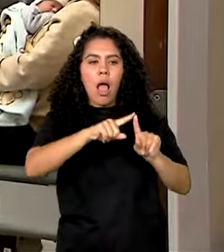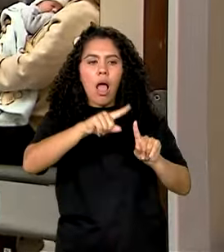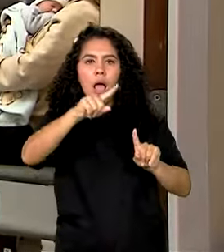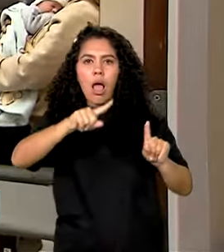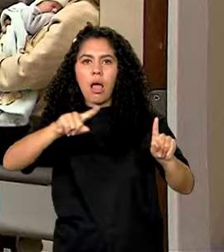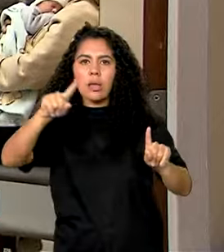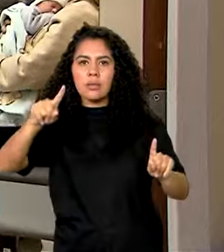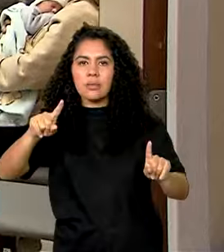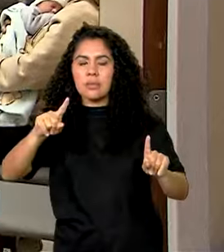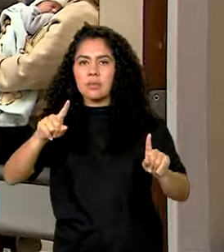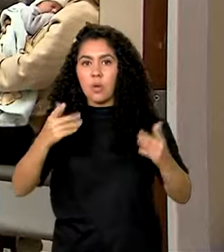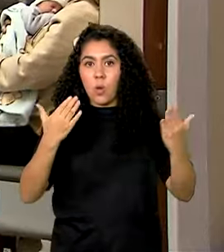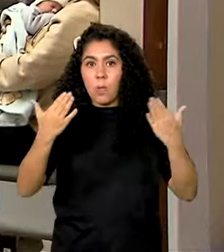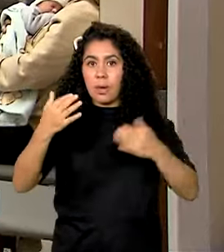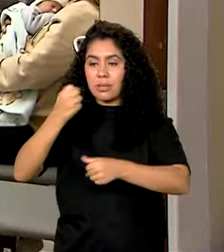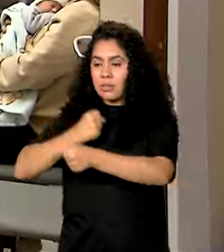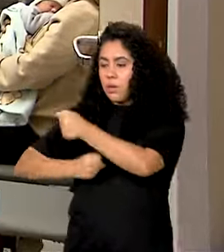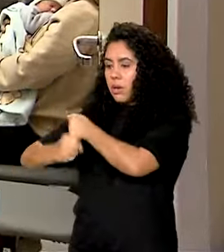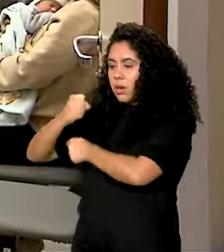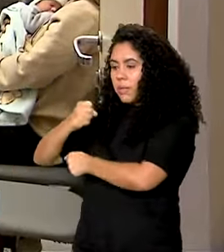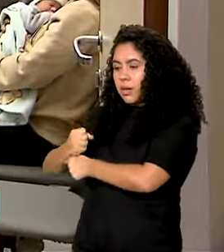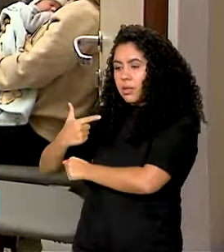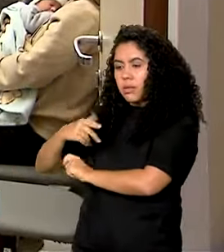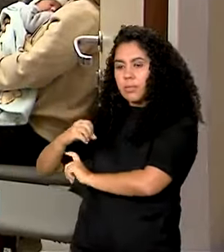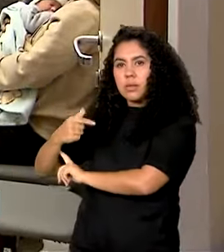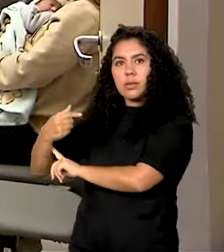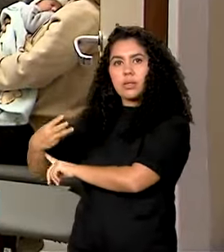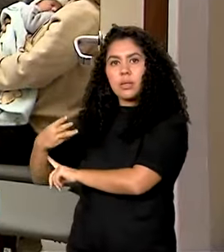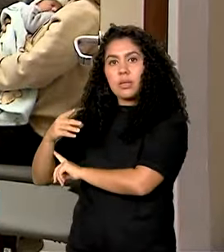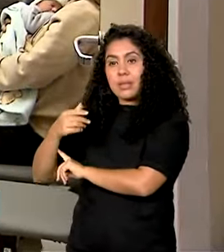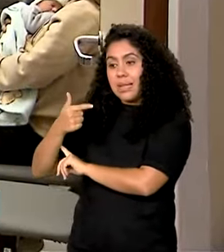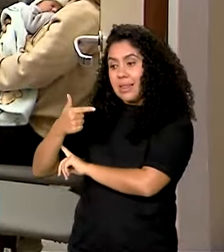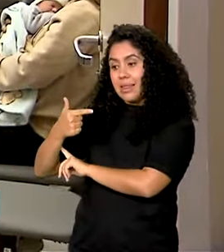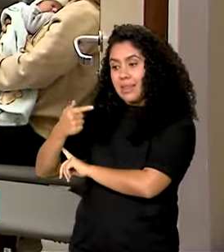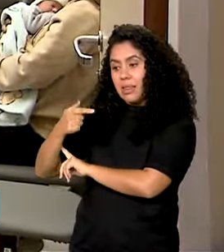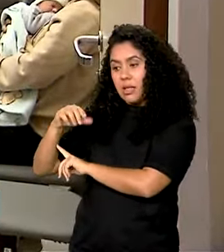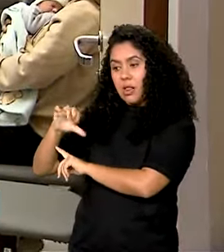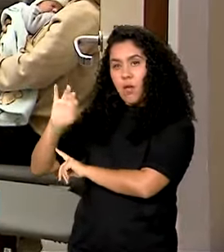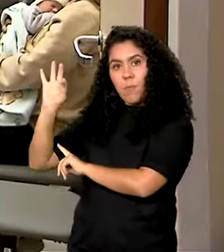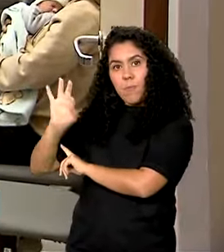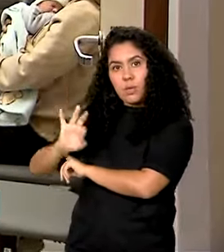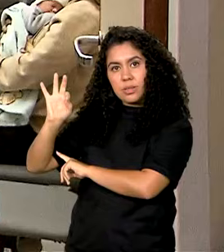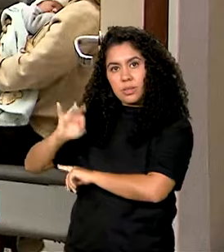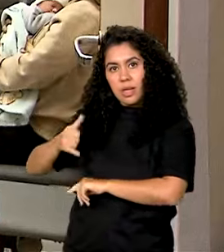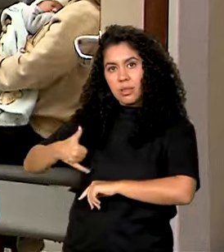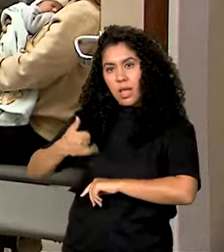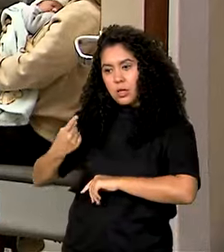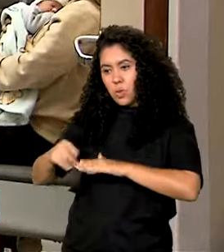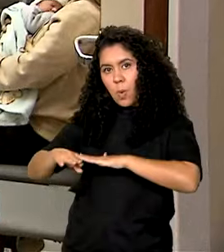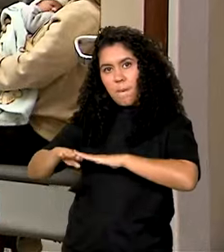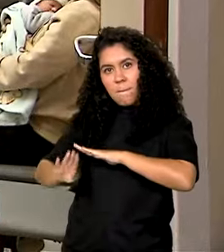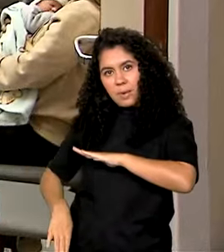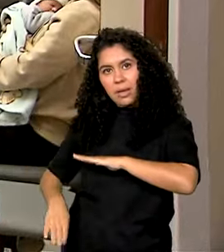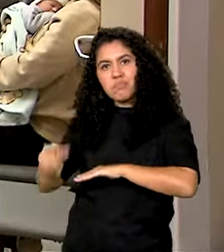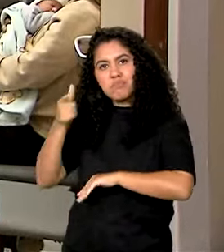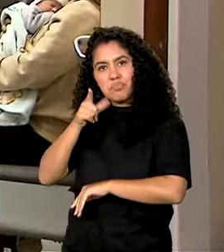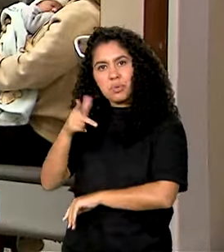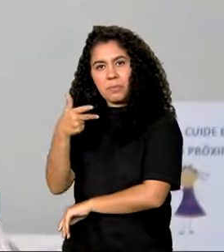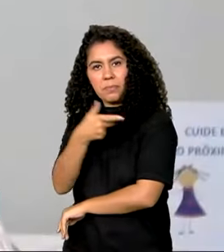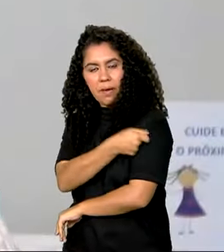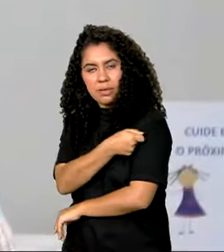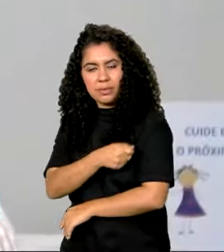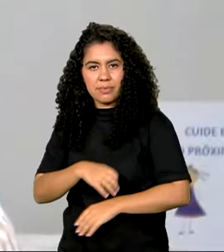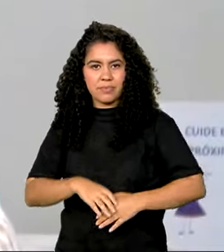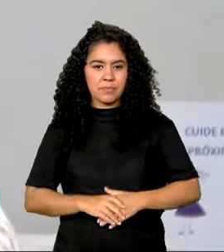registrado no ano passado, quando 79% das crianças menores de um ano foram vacinadas.